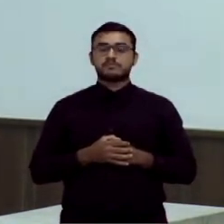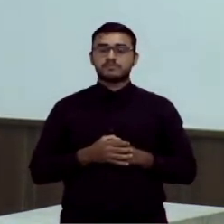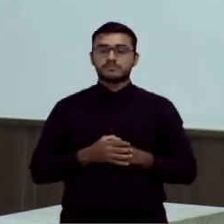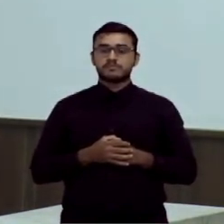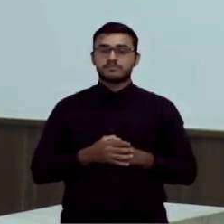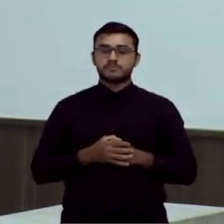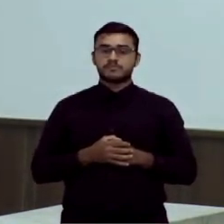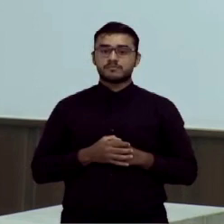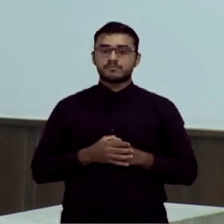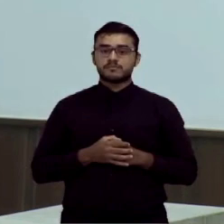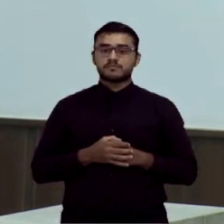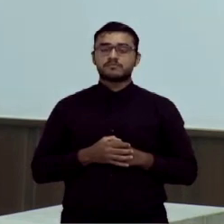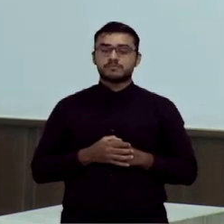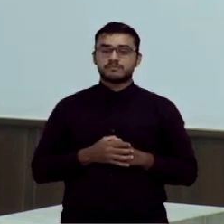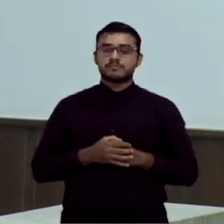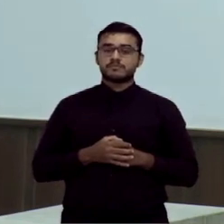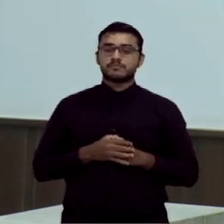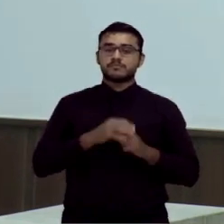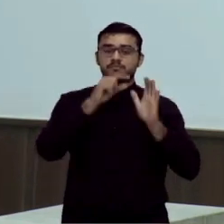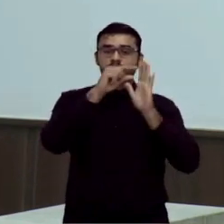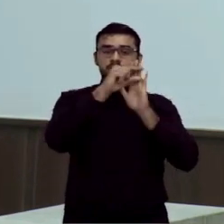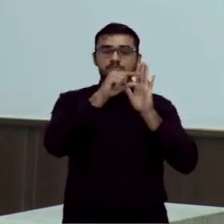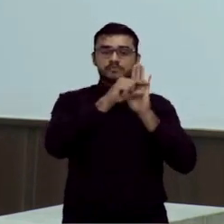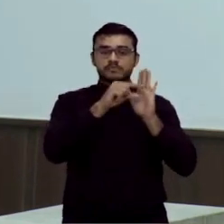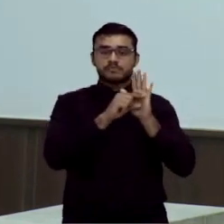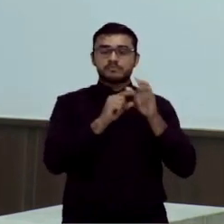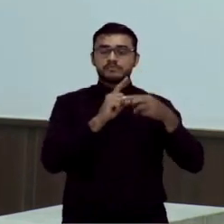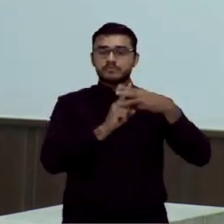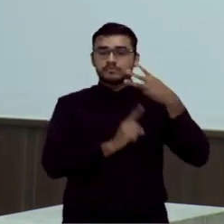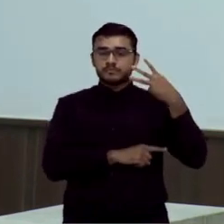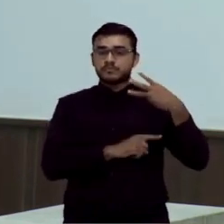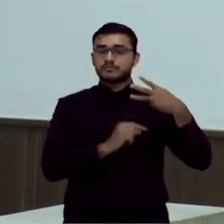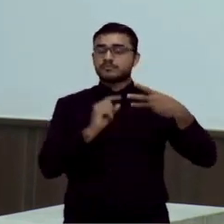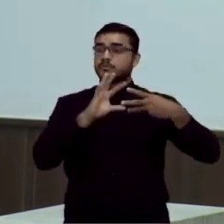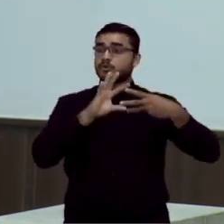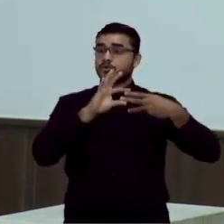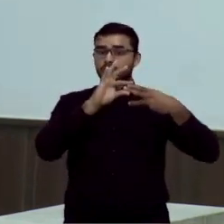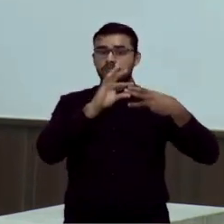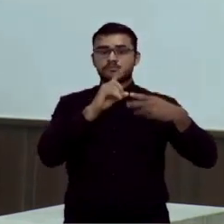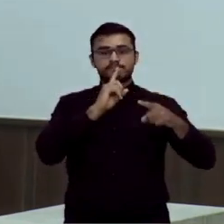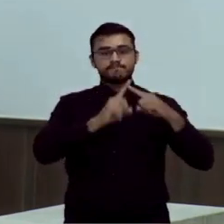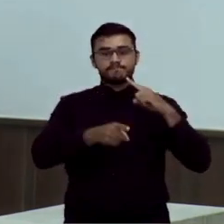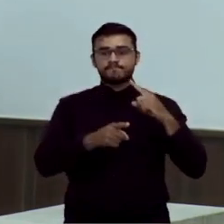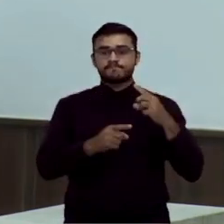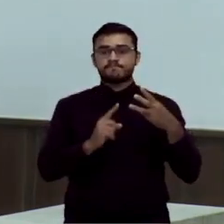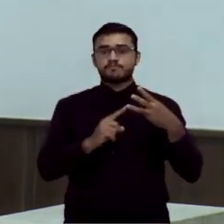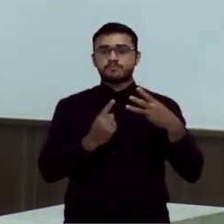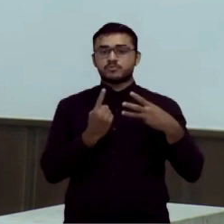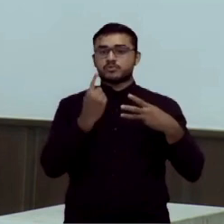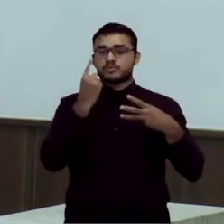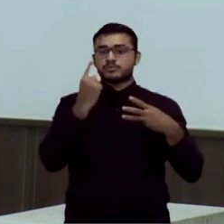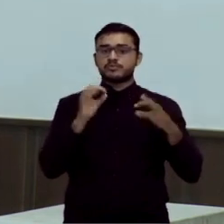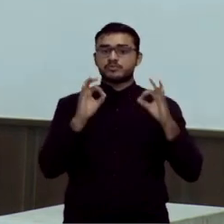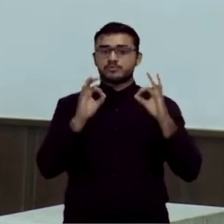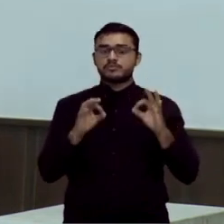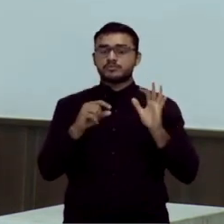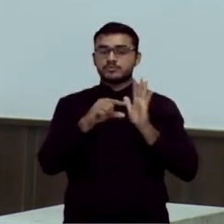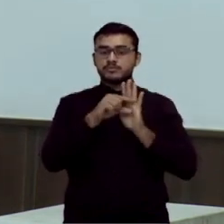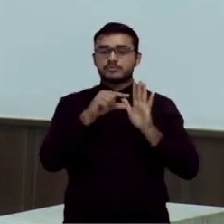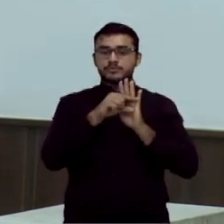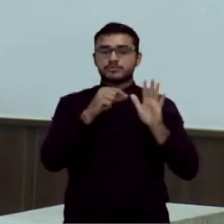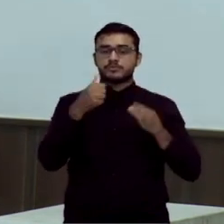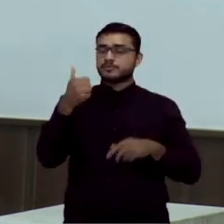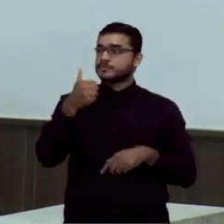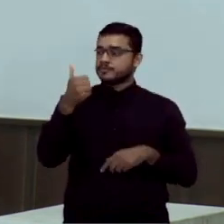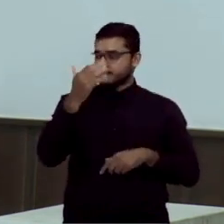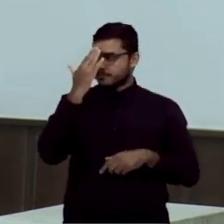pediu, o prefeito vetou duas. A única que ele não vetou foi o artigo primeiro,